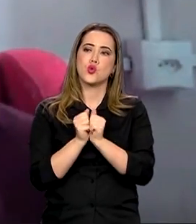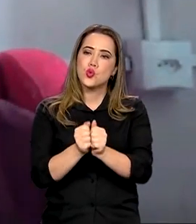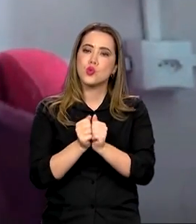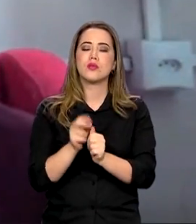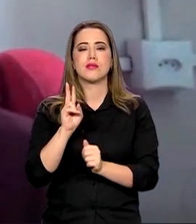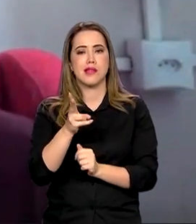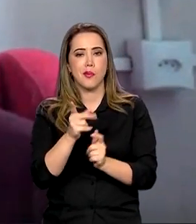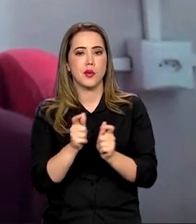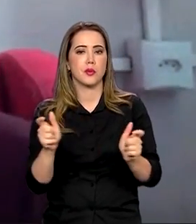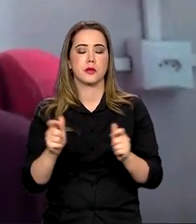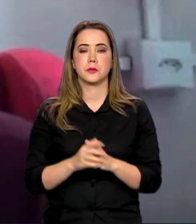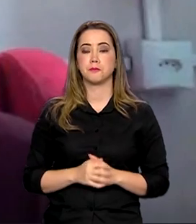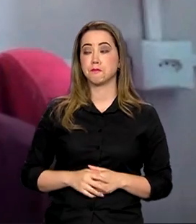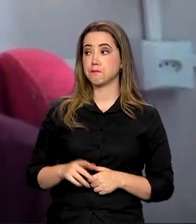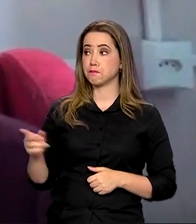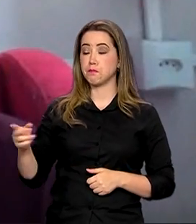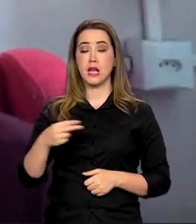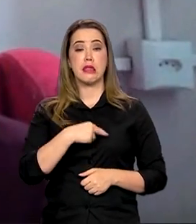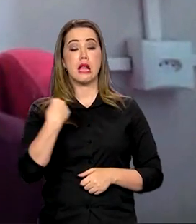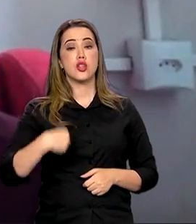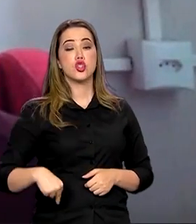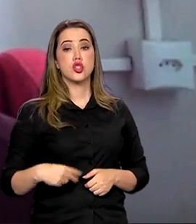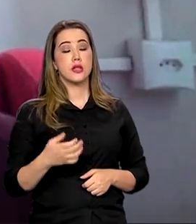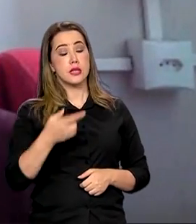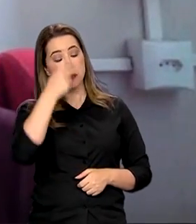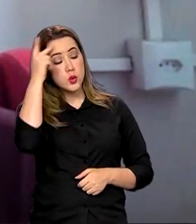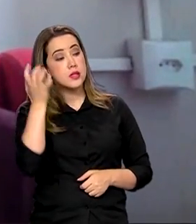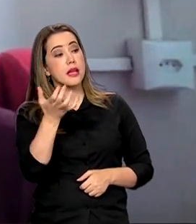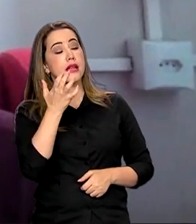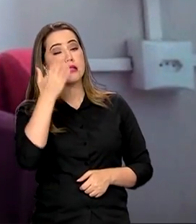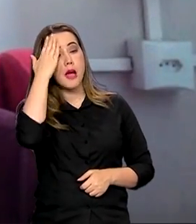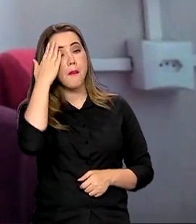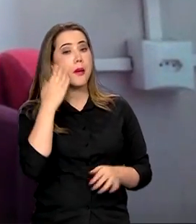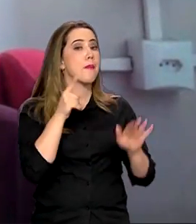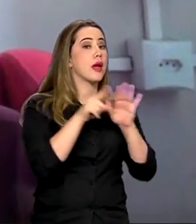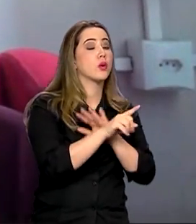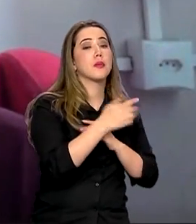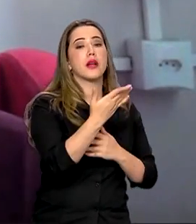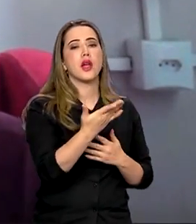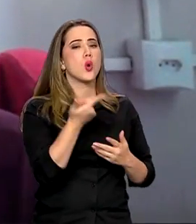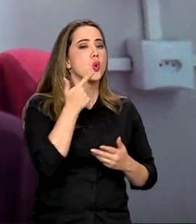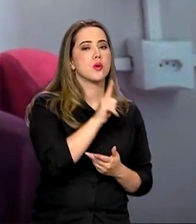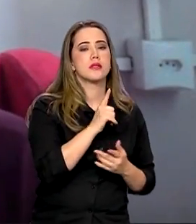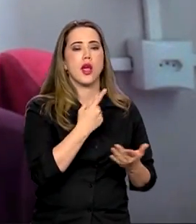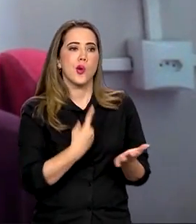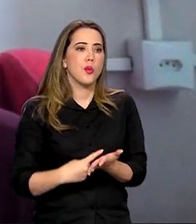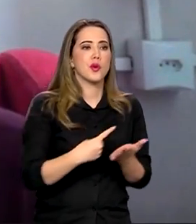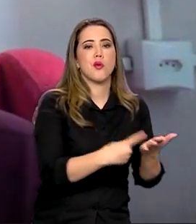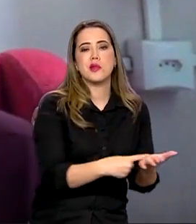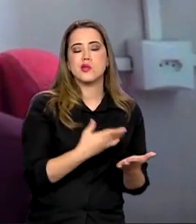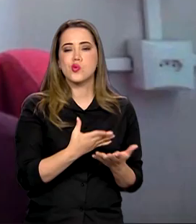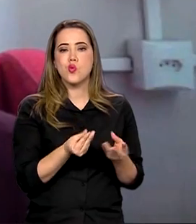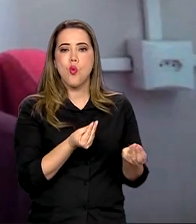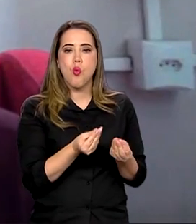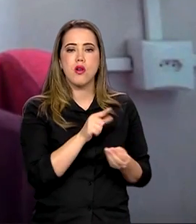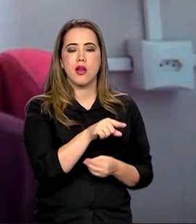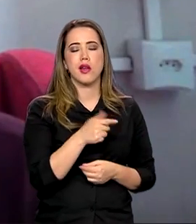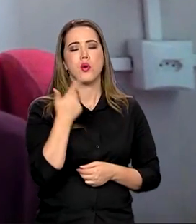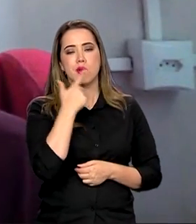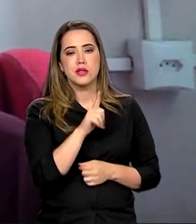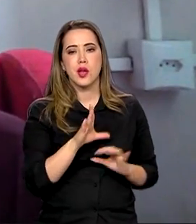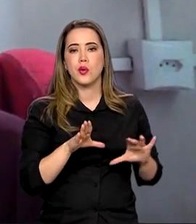com quem no Brasil a gente deve tratar. Quais são os grupos internos que podem ganhar,